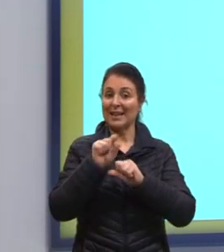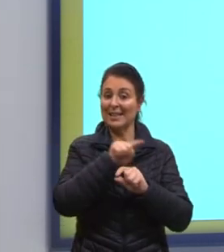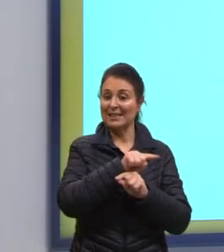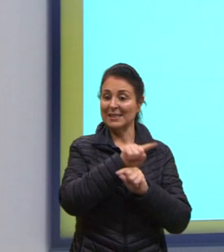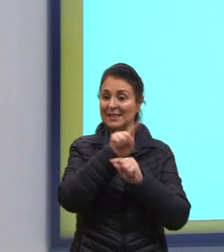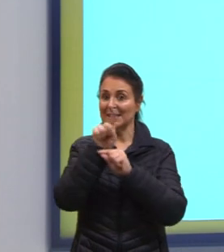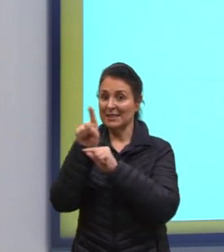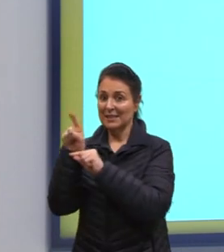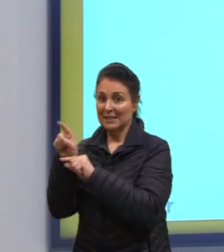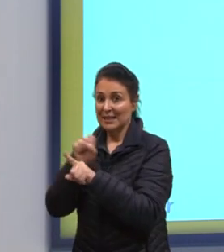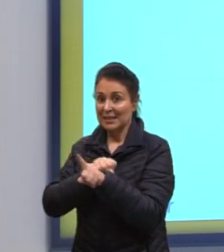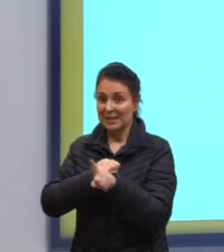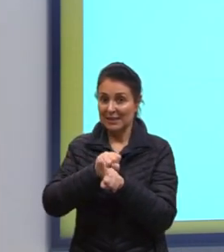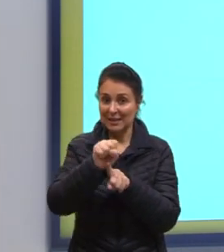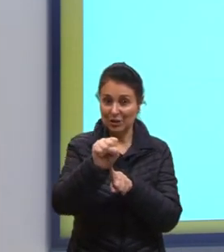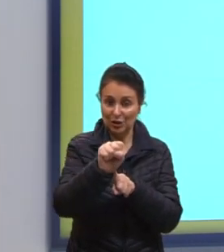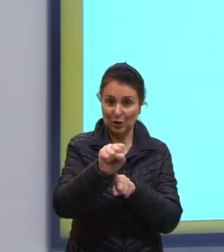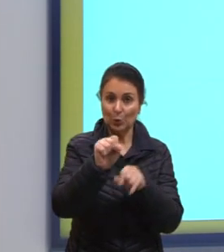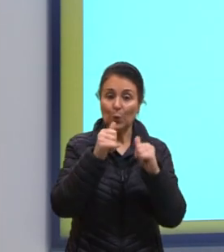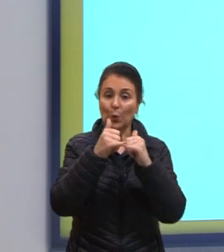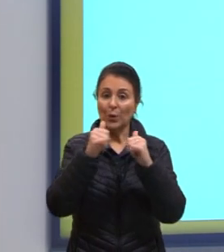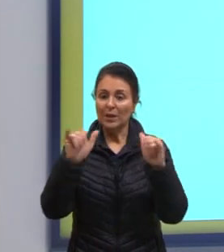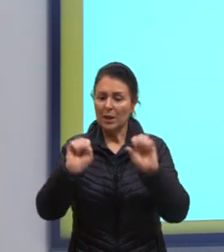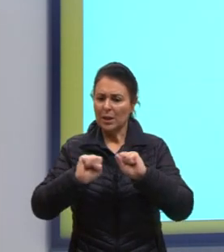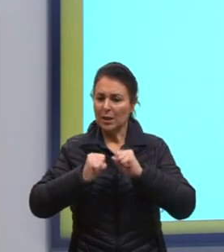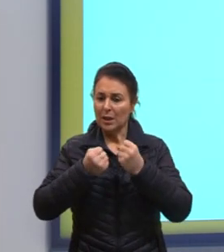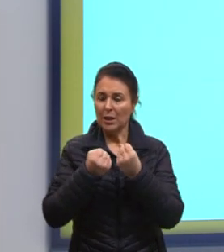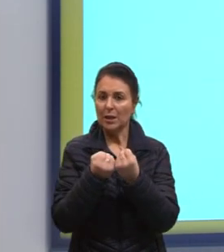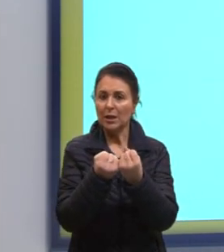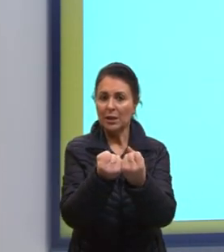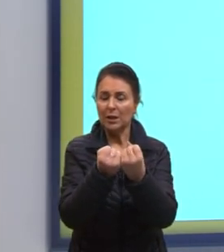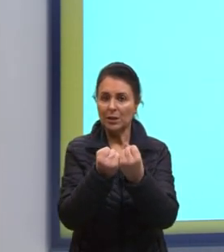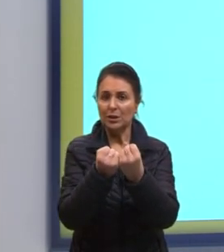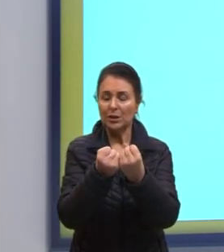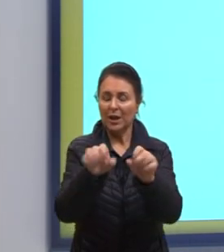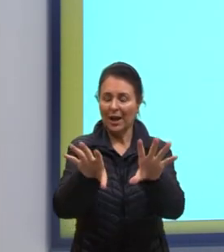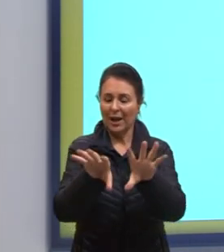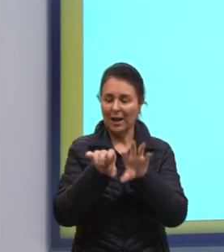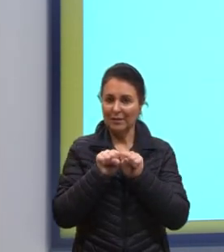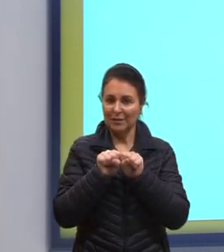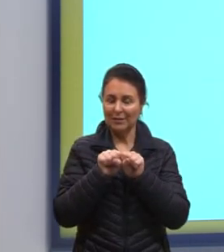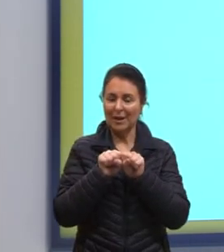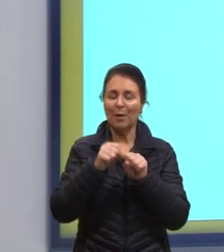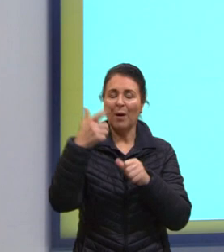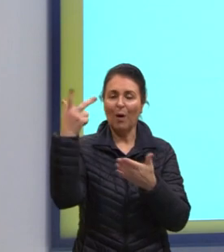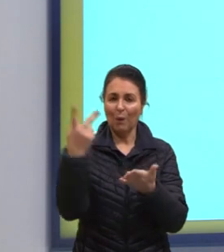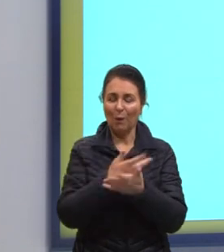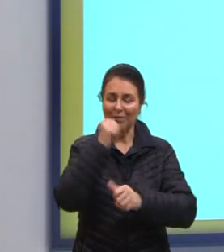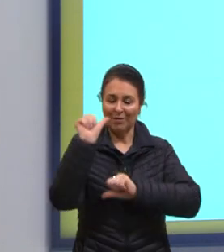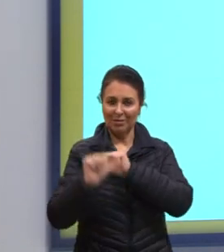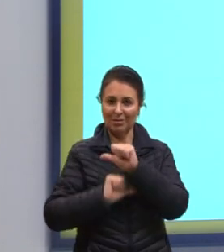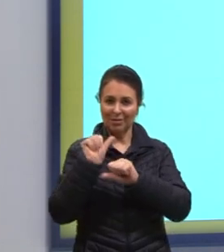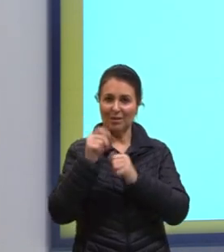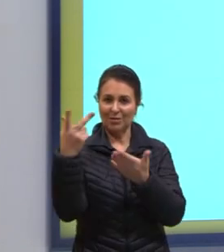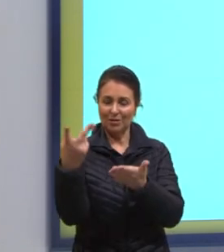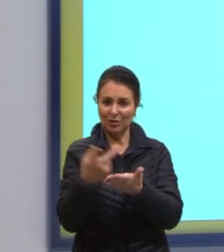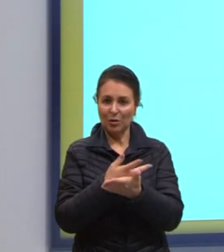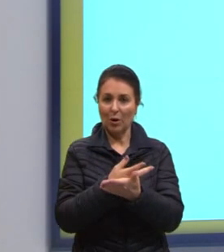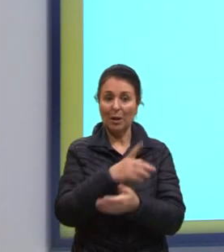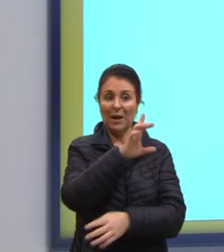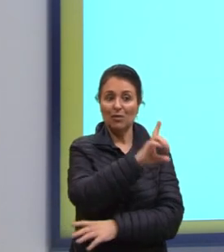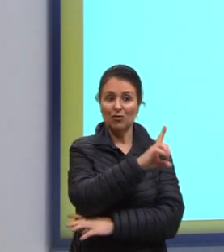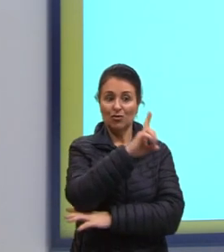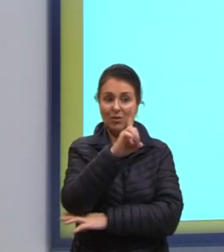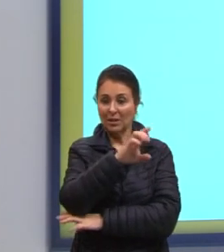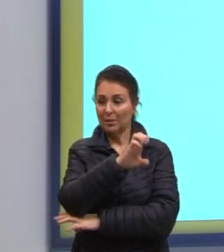Energia é absorvida para que aconteçam essas mudanças aqui. Já quando a gente passa da direita para a